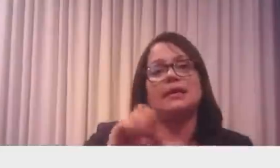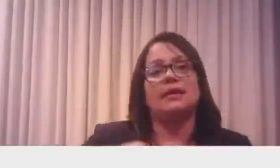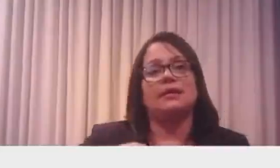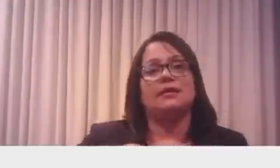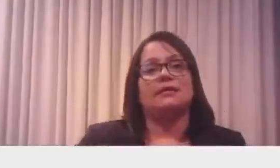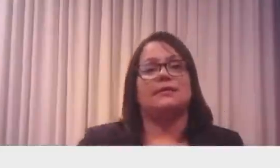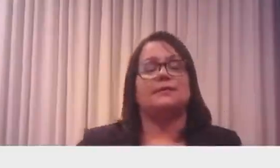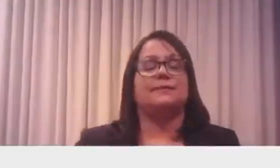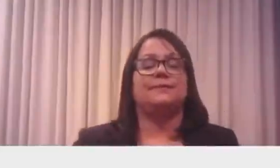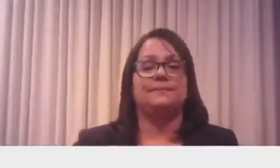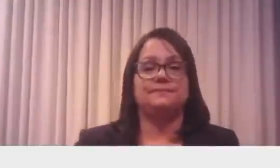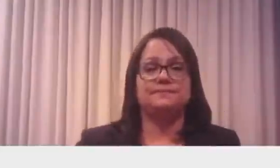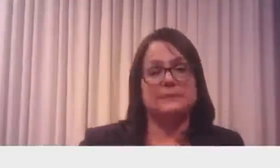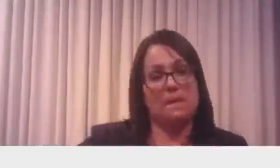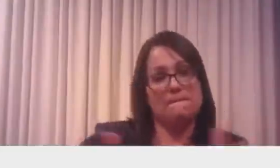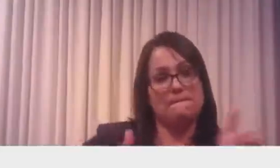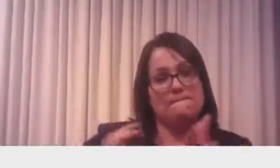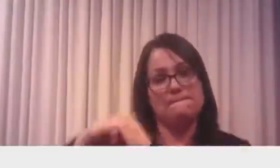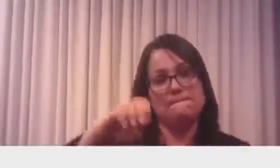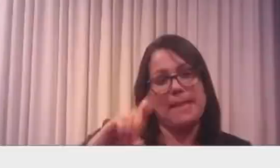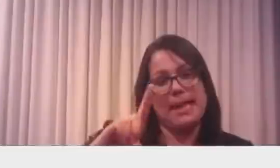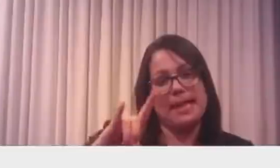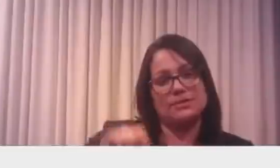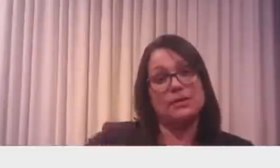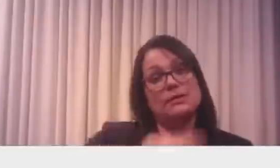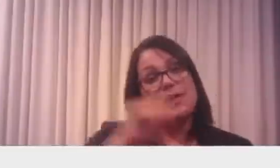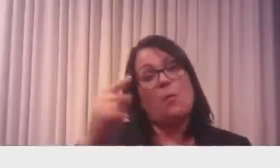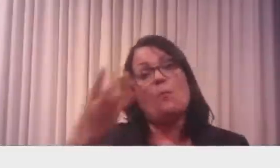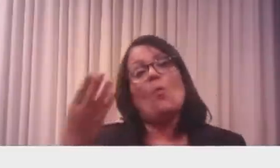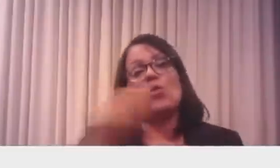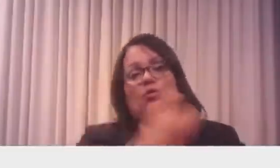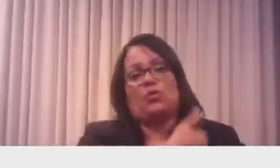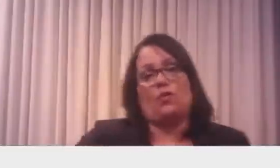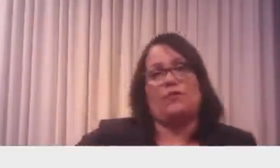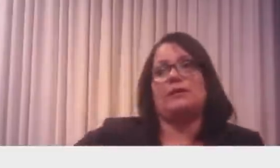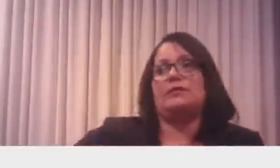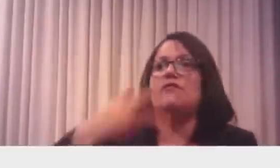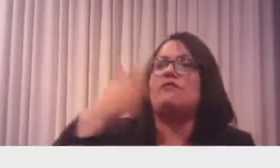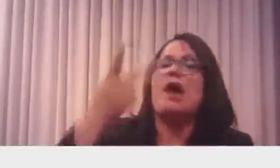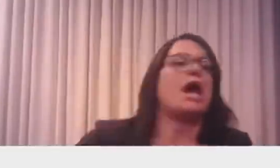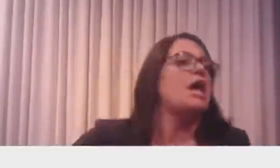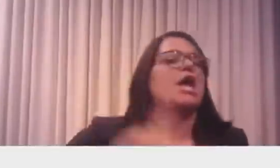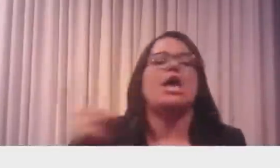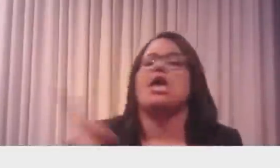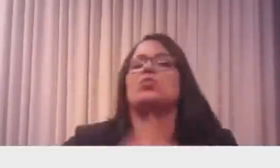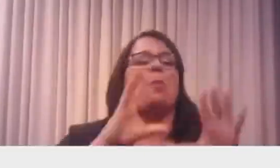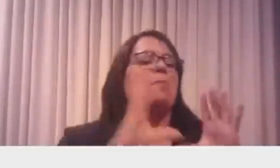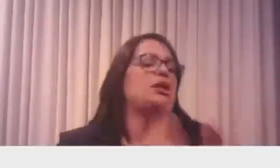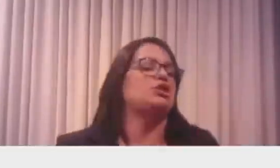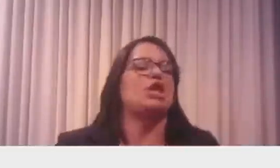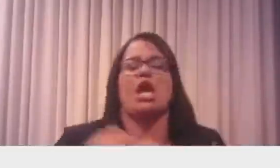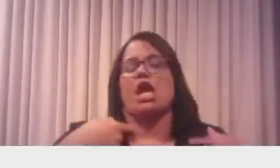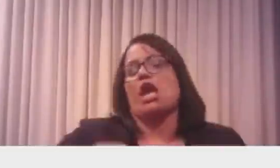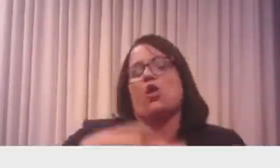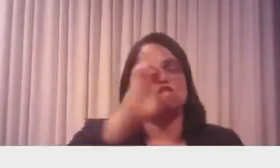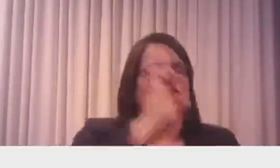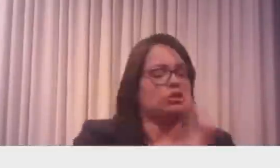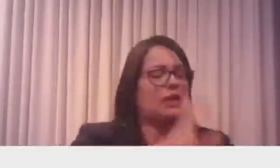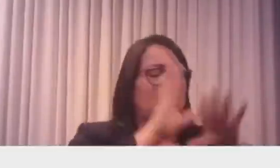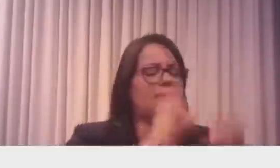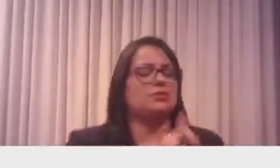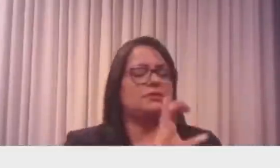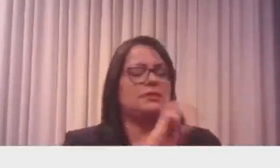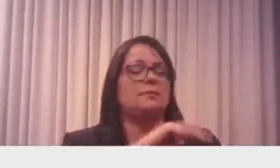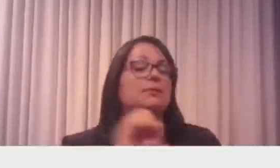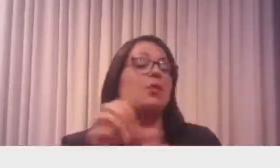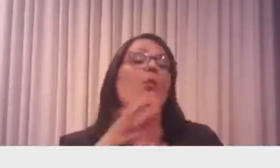Então, se fosse verdadeiro, que muitos governadores estão dizendo que não aumentou nada, quanto que são 30% de R